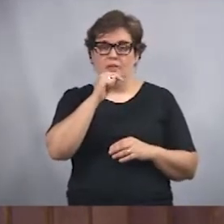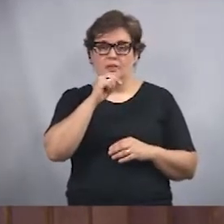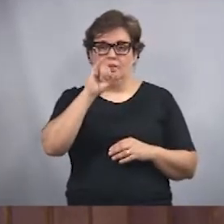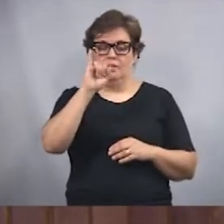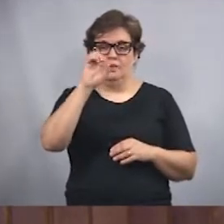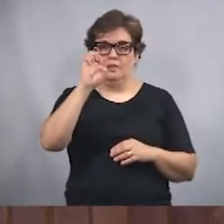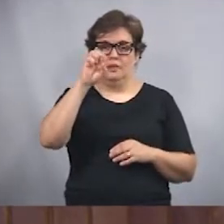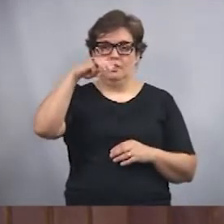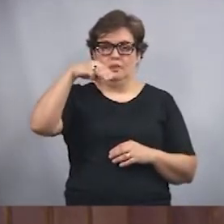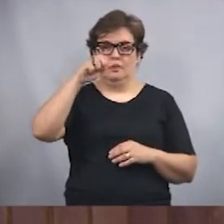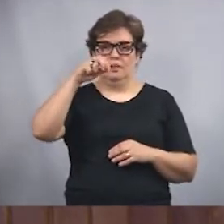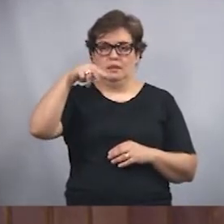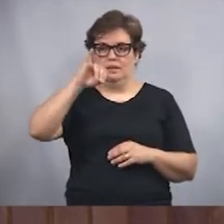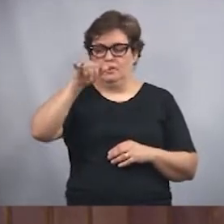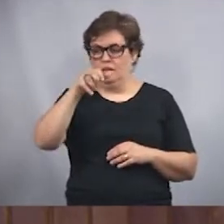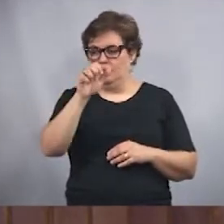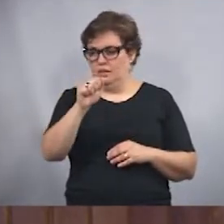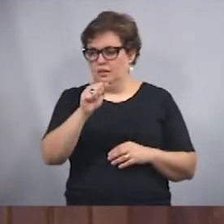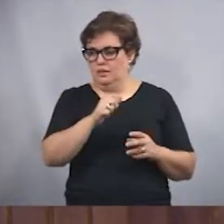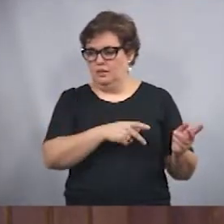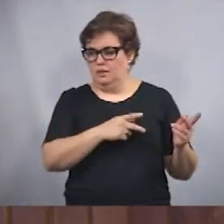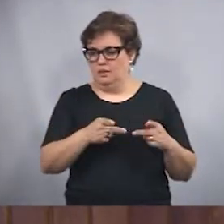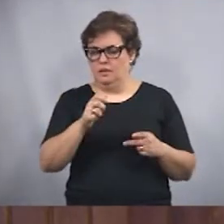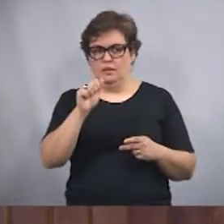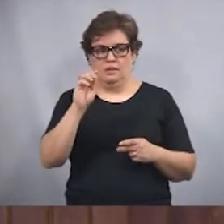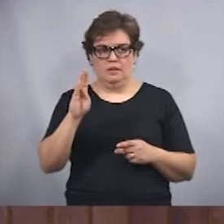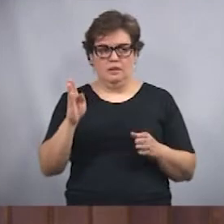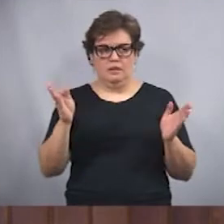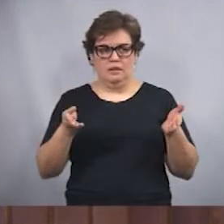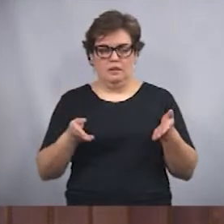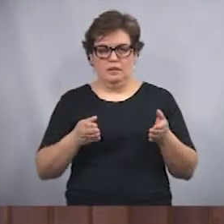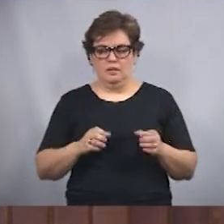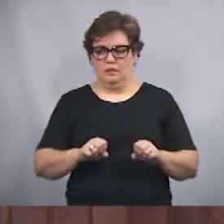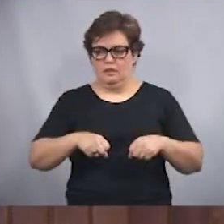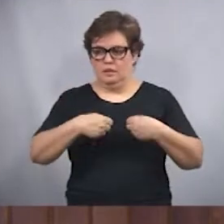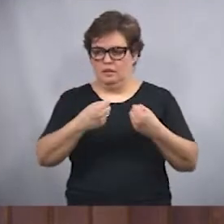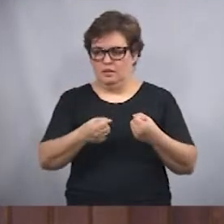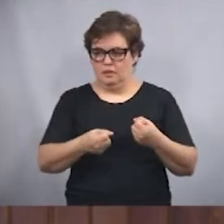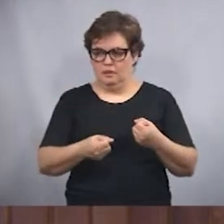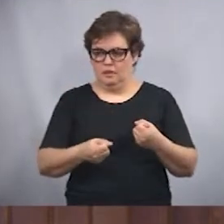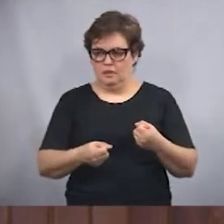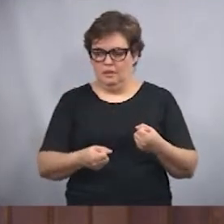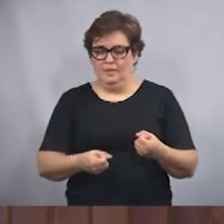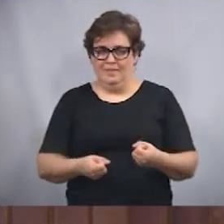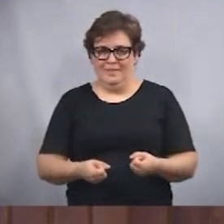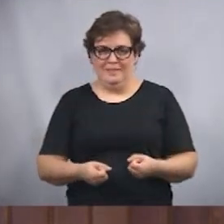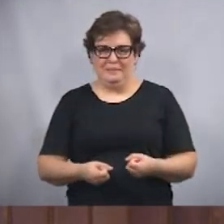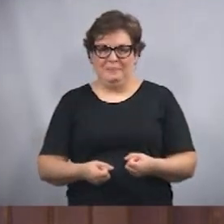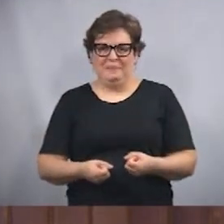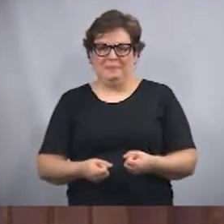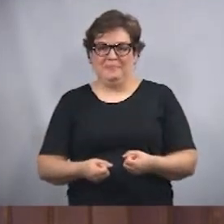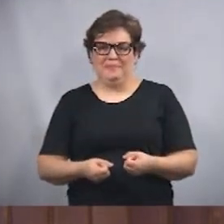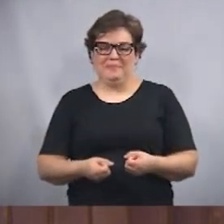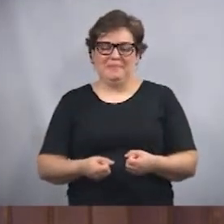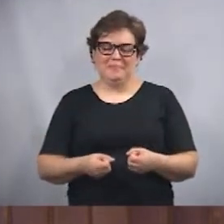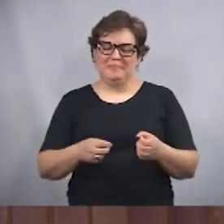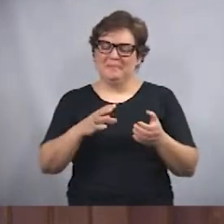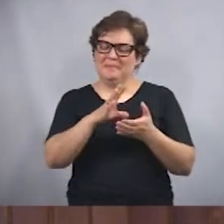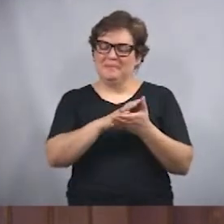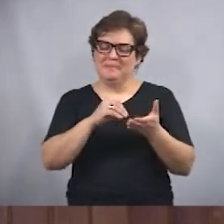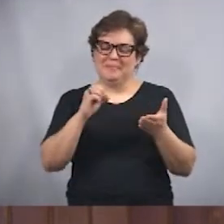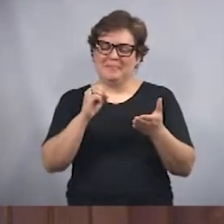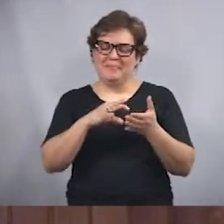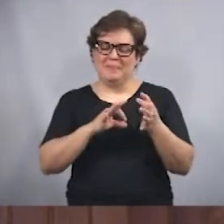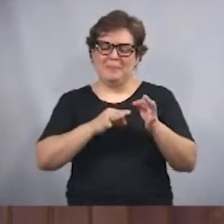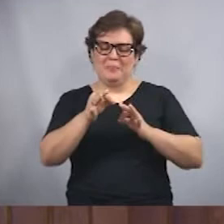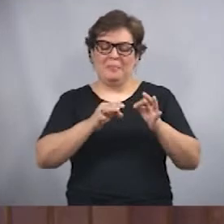plenário, convido o vereador Albuquerque para que faça a entrega a ela de uma cópia do projeto de lei que acaba